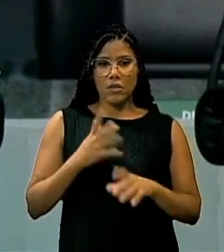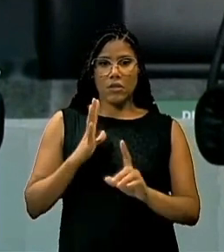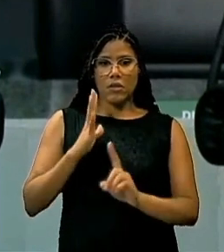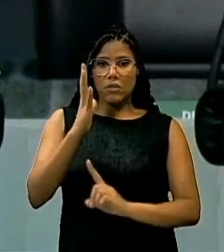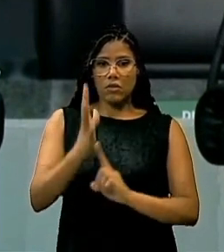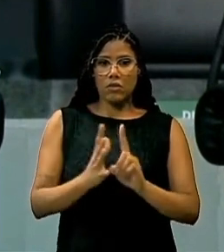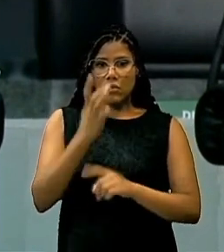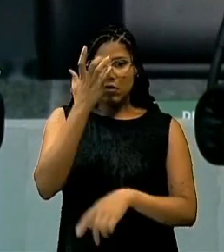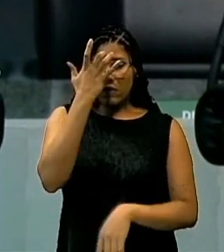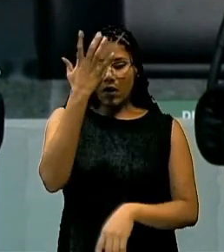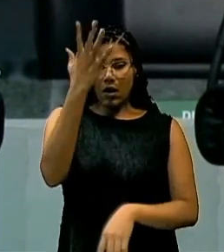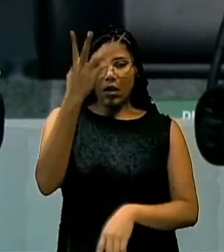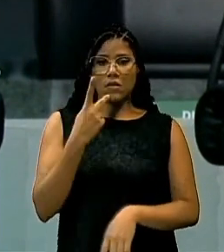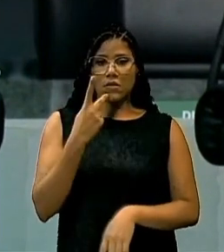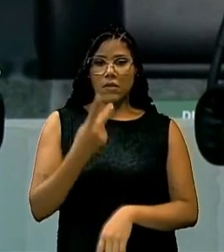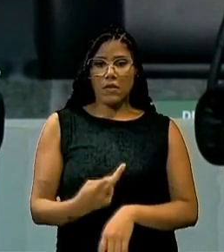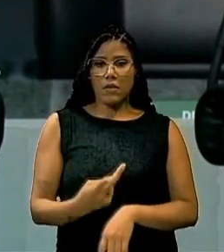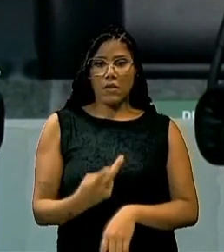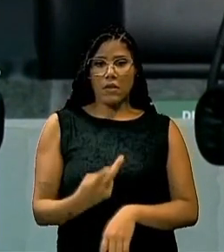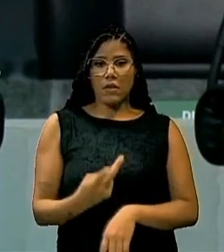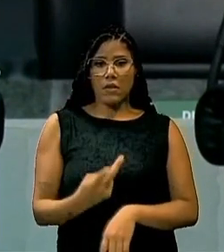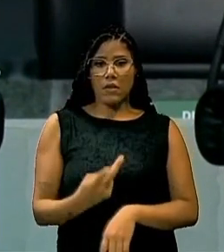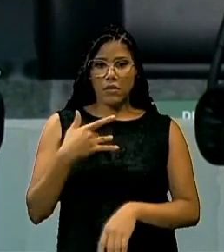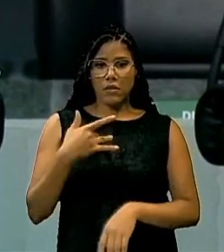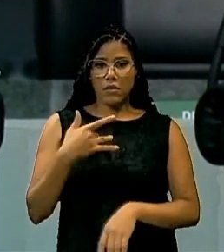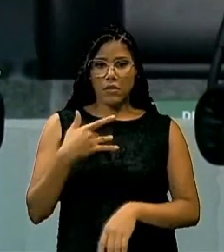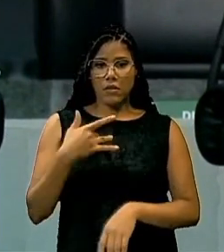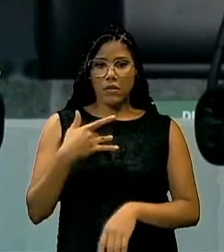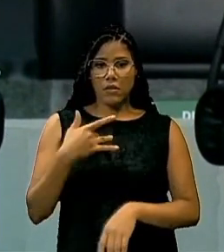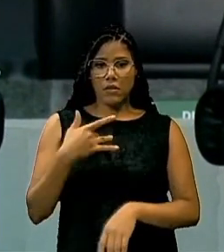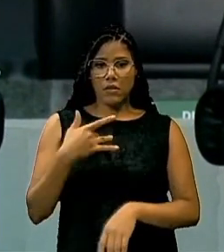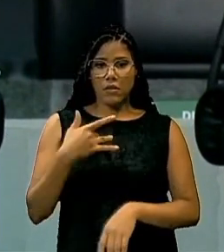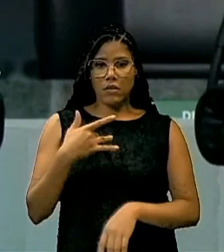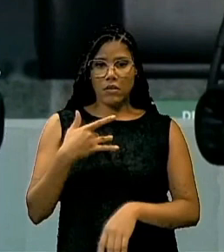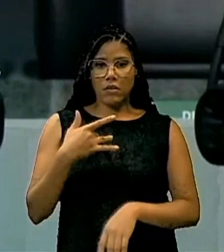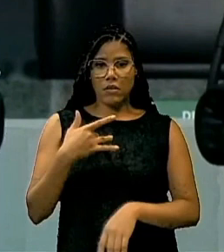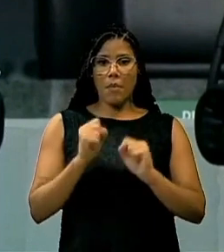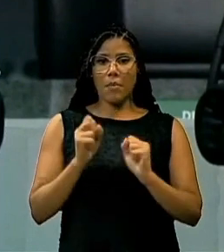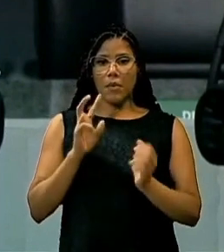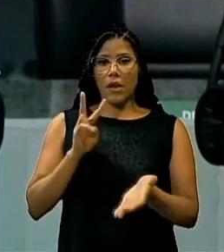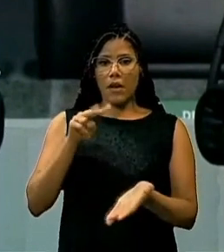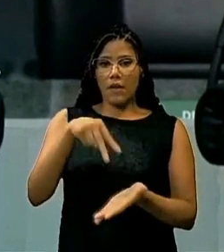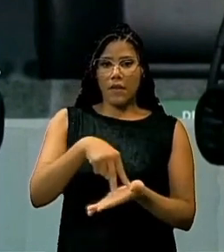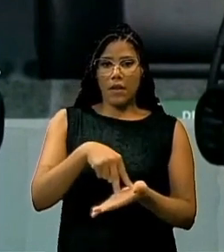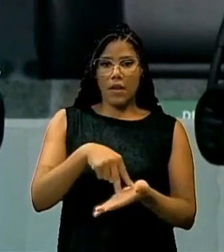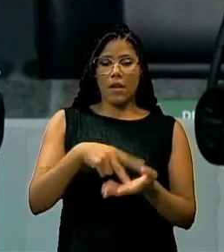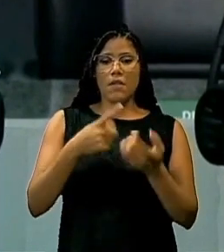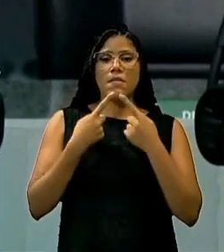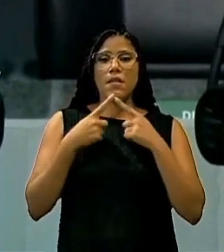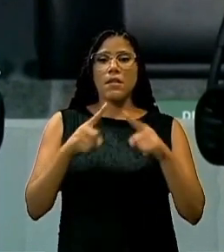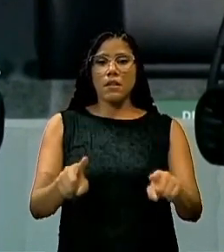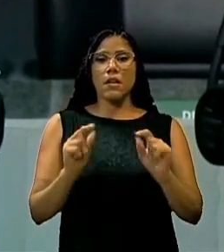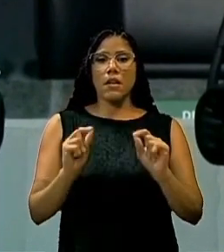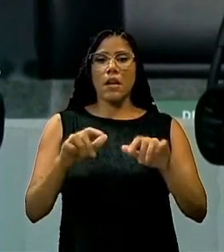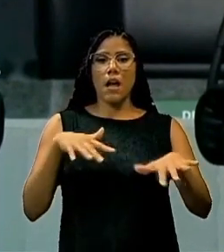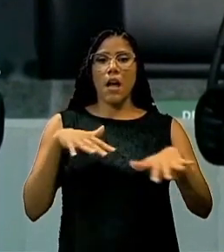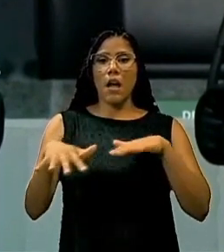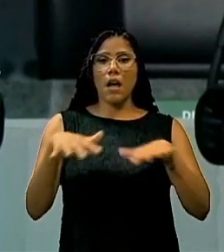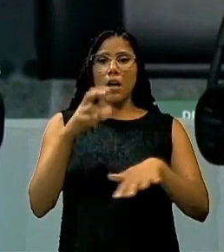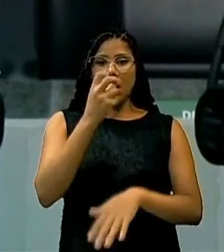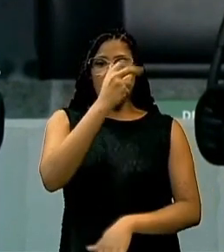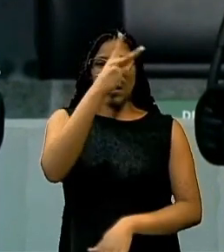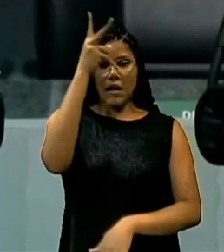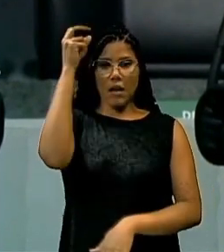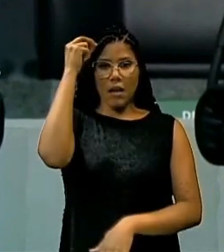nós parlamentares. Existe discurso mais fácil. Eu poderia vir aqui e criticar as ações da Prefeitura